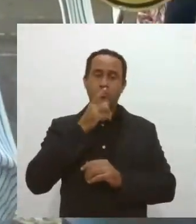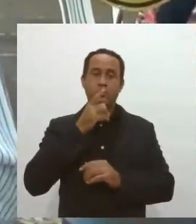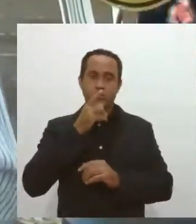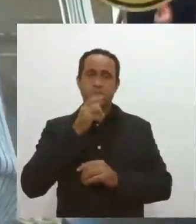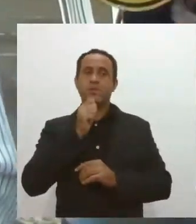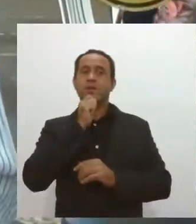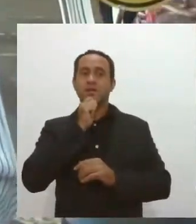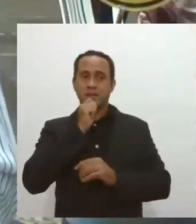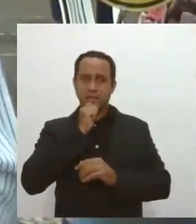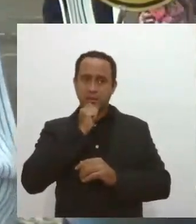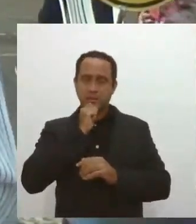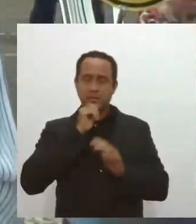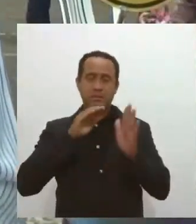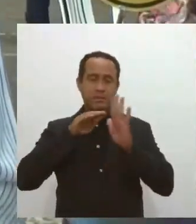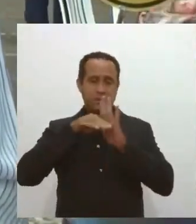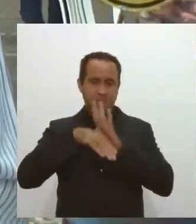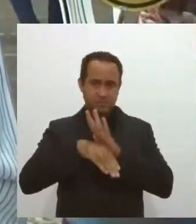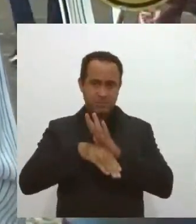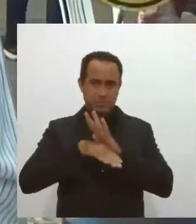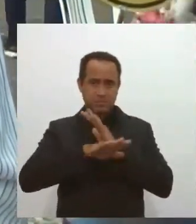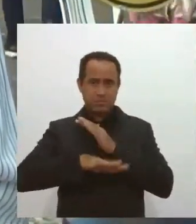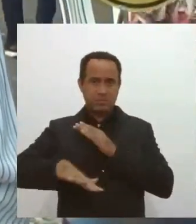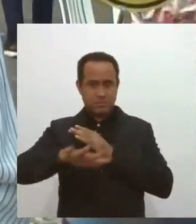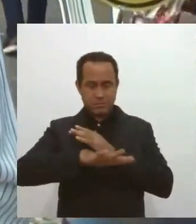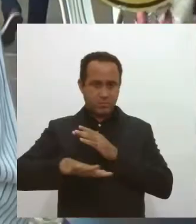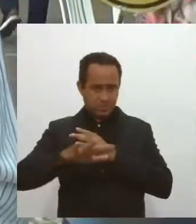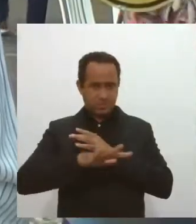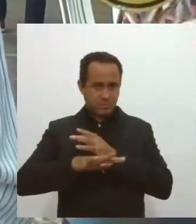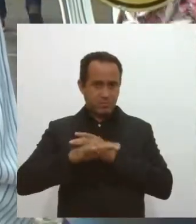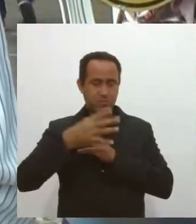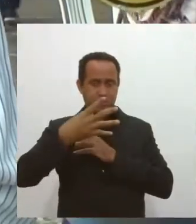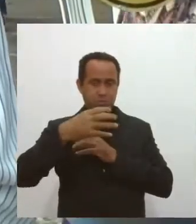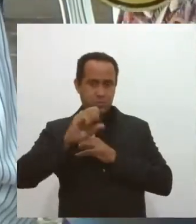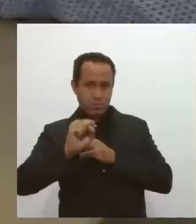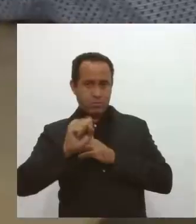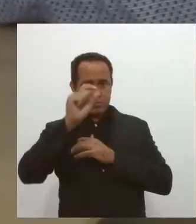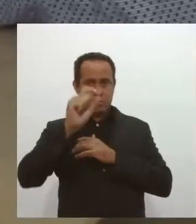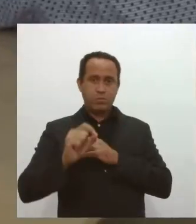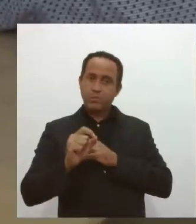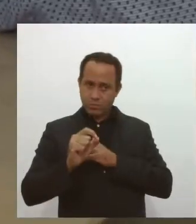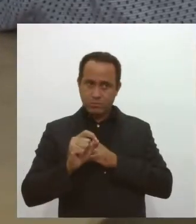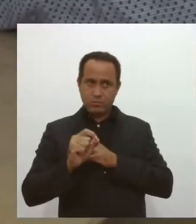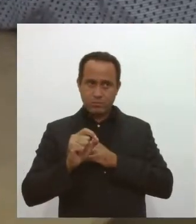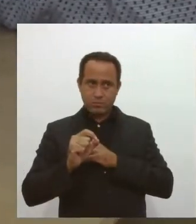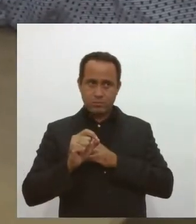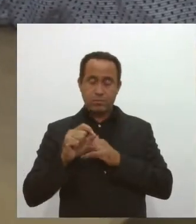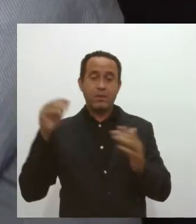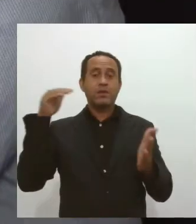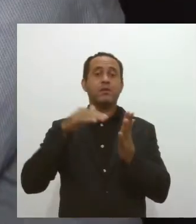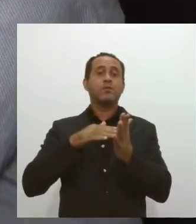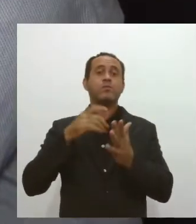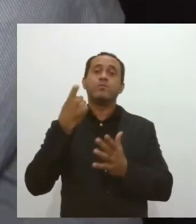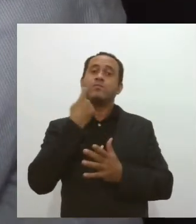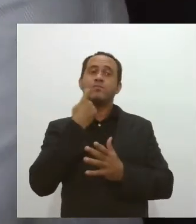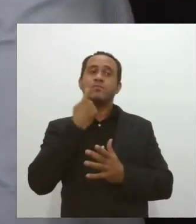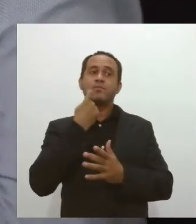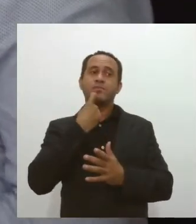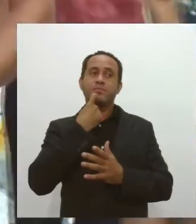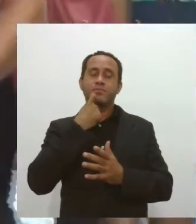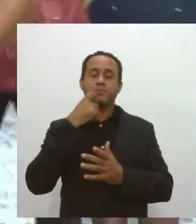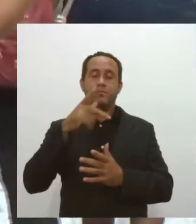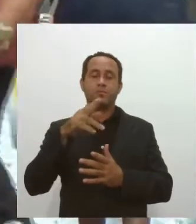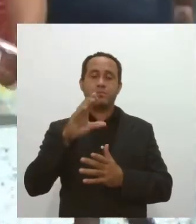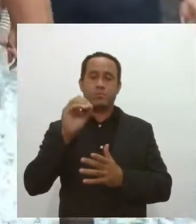ainda abaixo da média nacional, que foi de 48%. Desde a última sexta-feira, o PROCON Aracaju